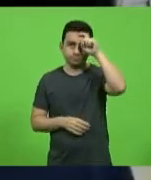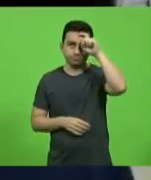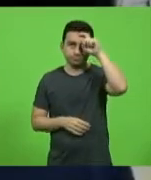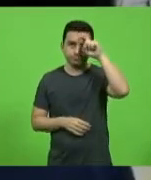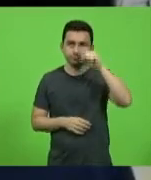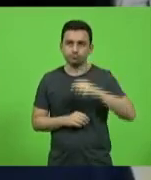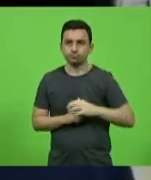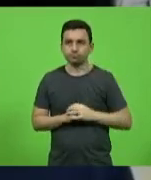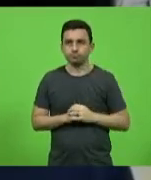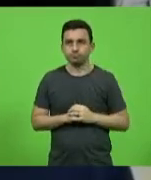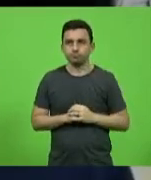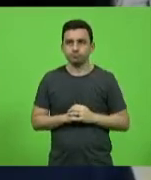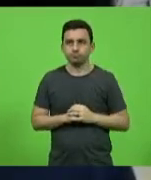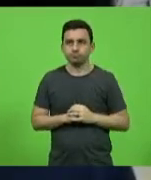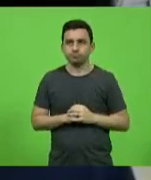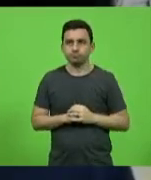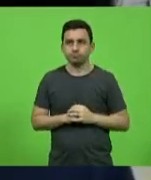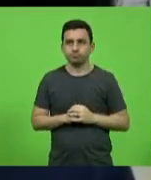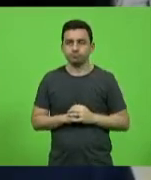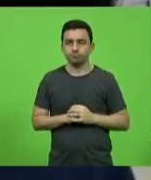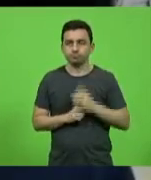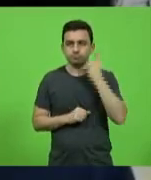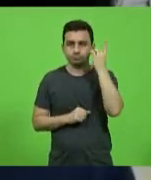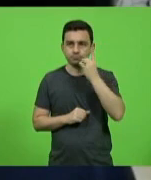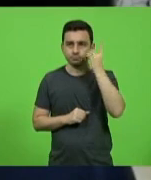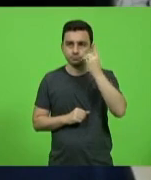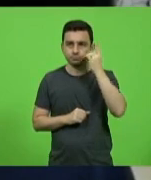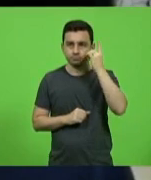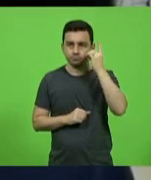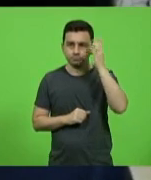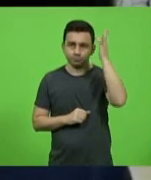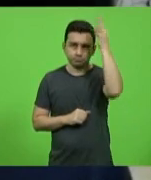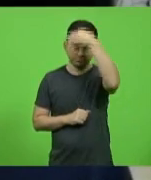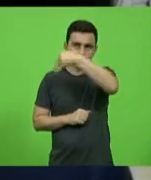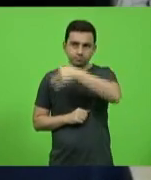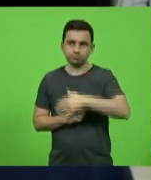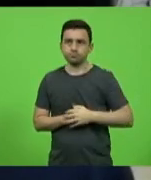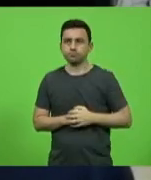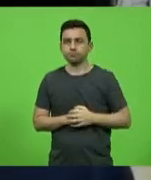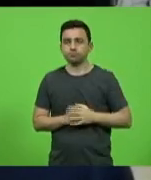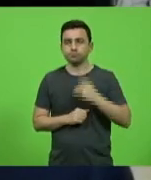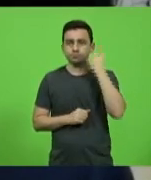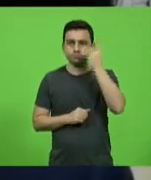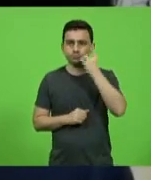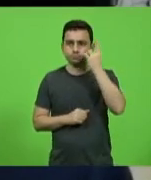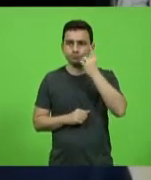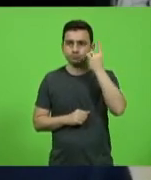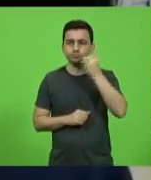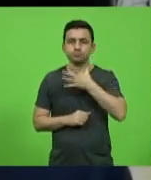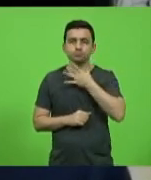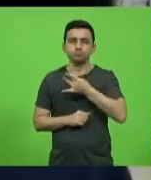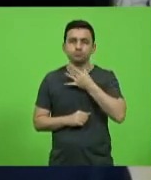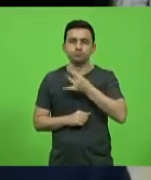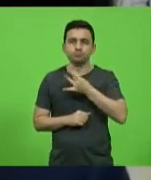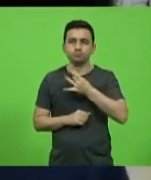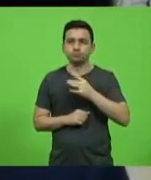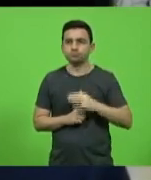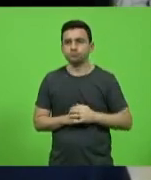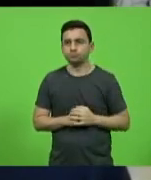deputado Fabiano da Luz, deputado Valdir Cobalquini,